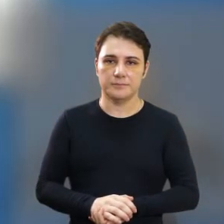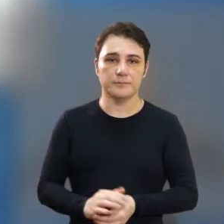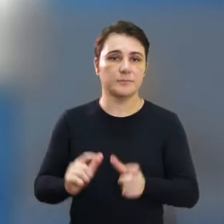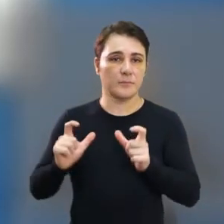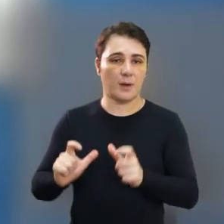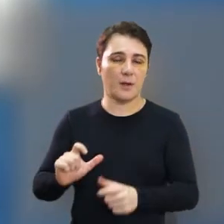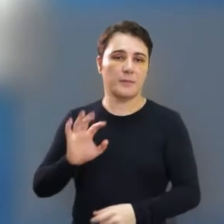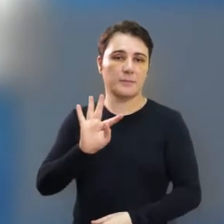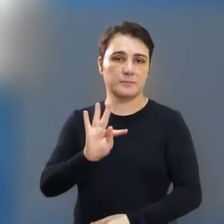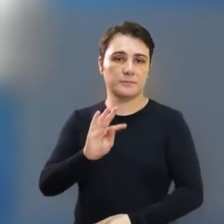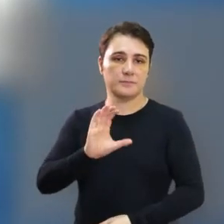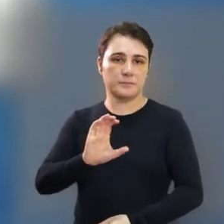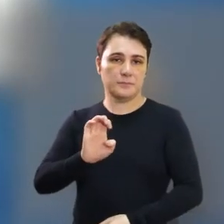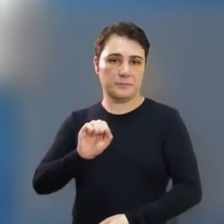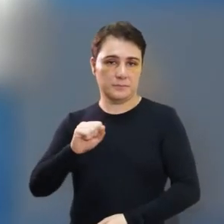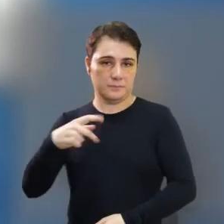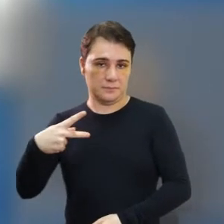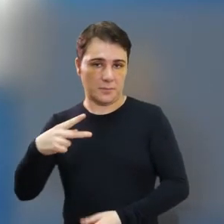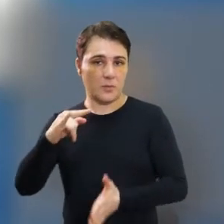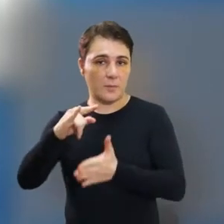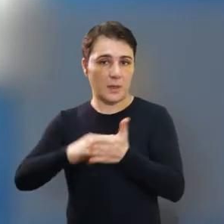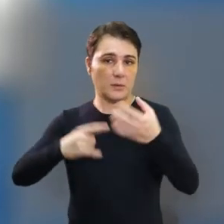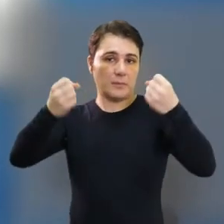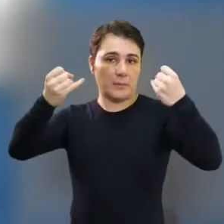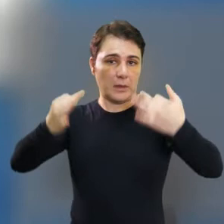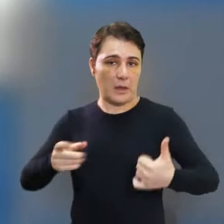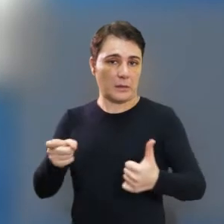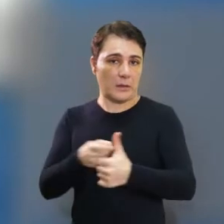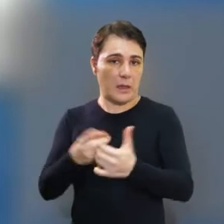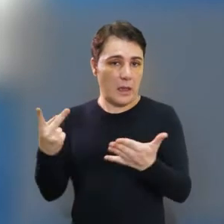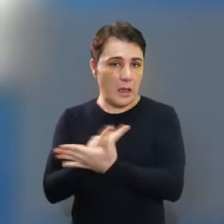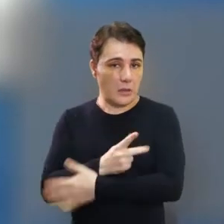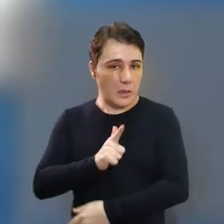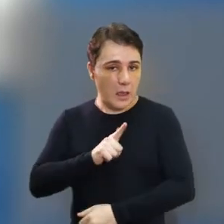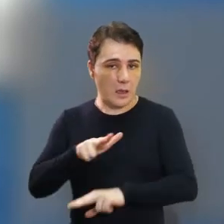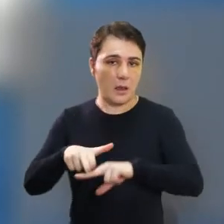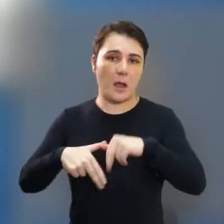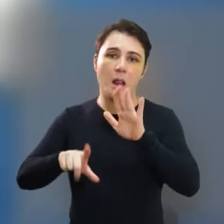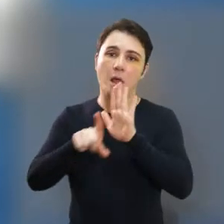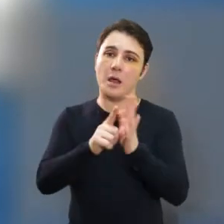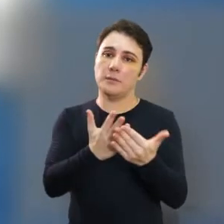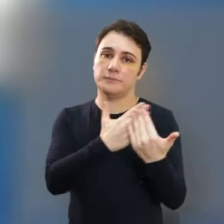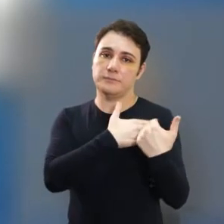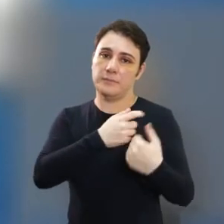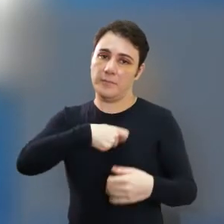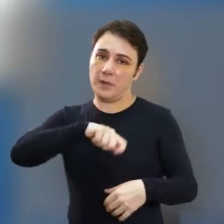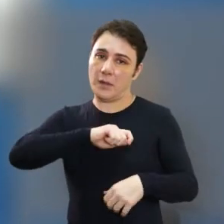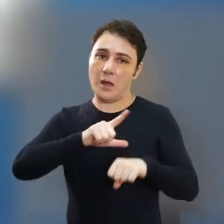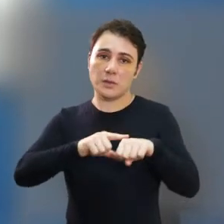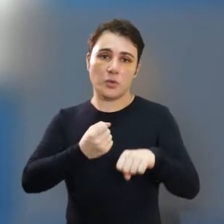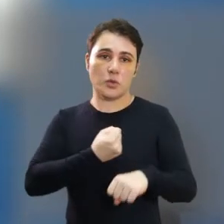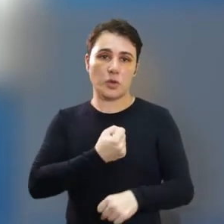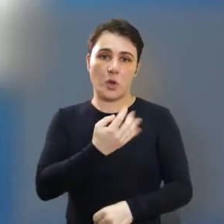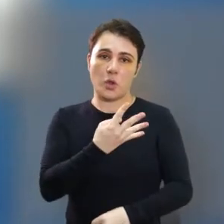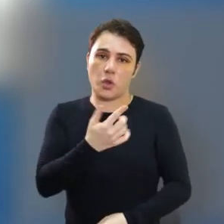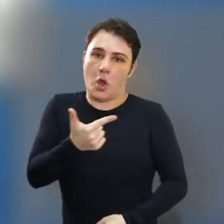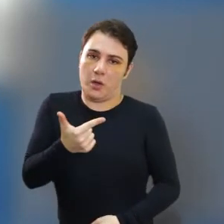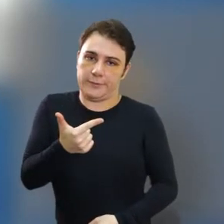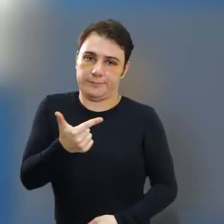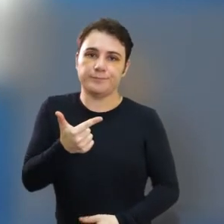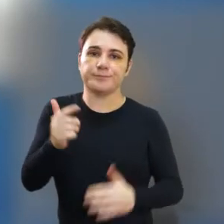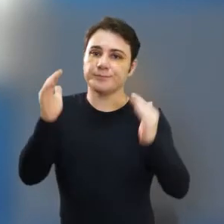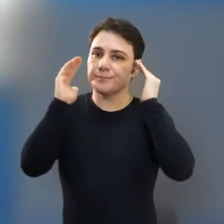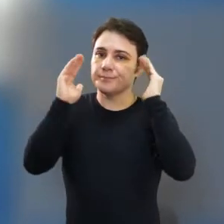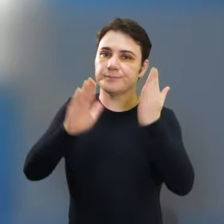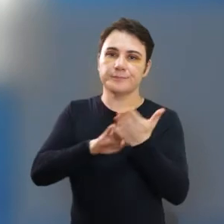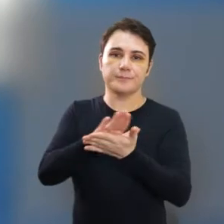de Contas fundamentou seu voto no déficit financeiro apresentado no recolhimento parcial do PASEP, no suposto descumprimento